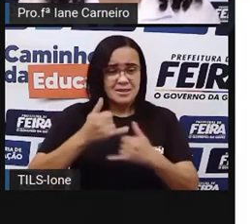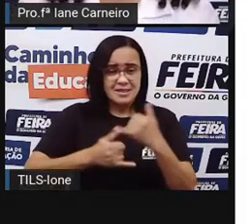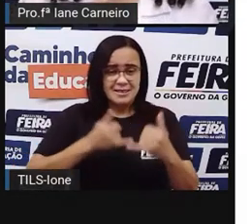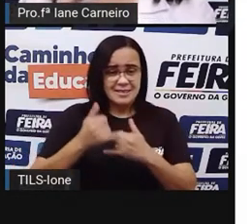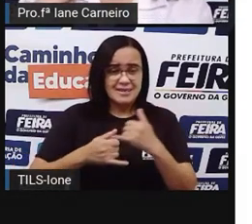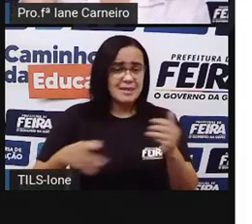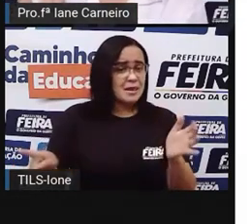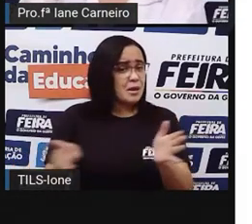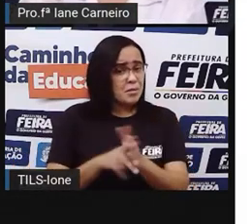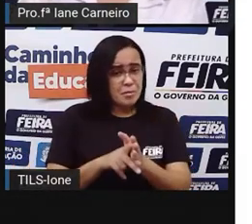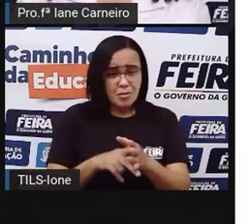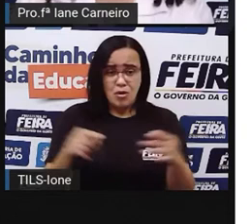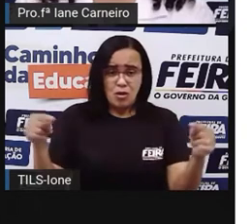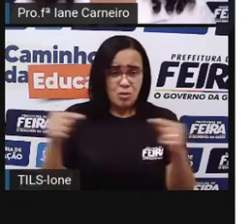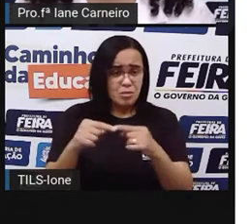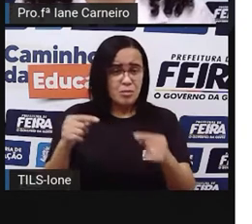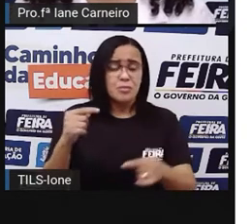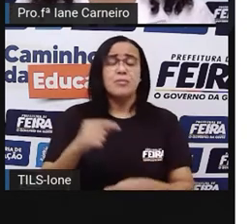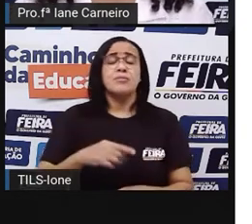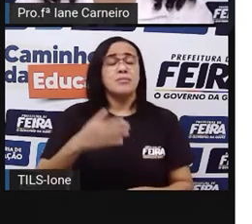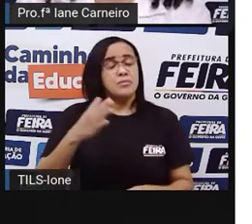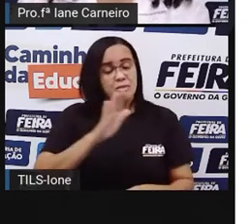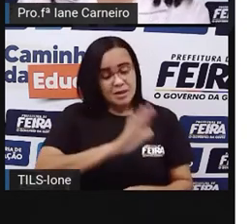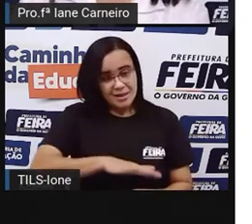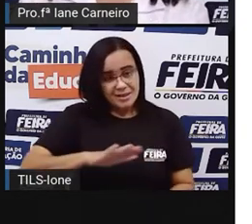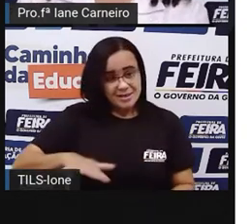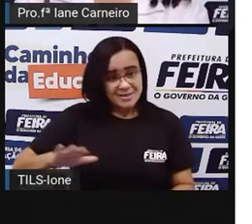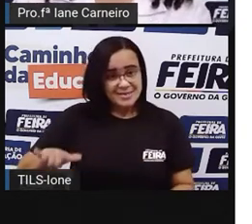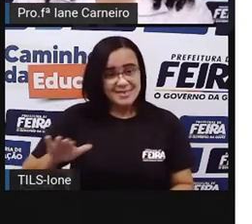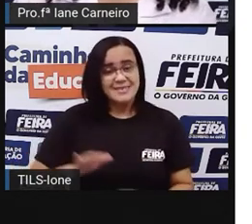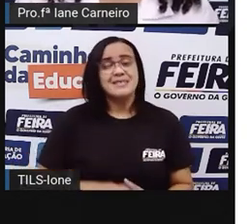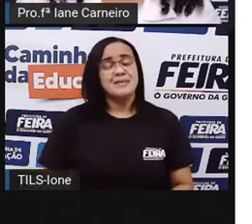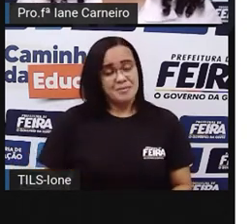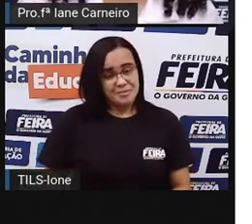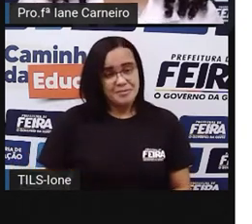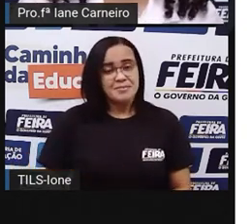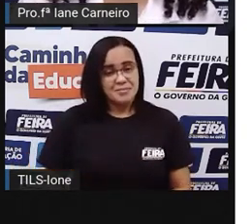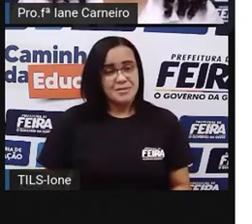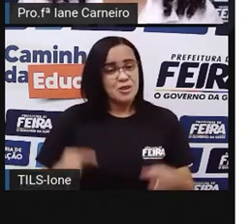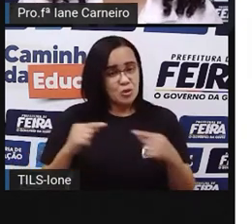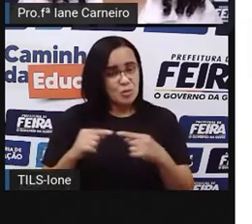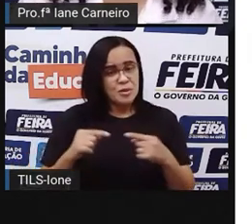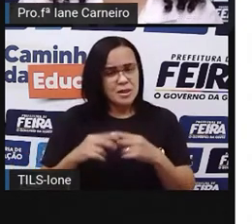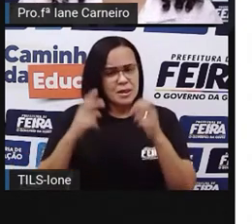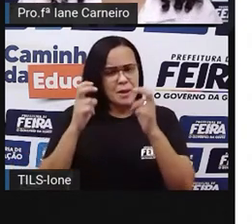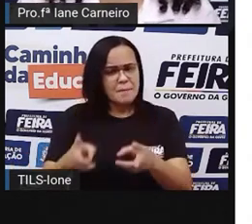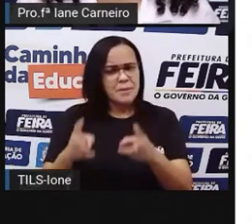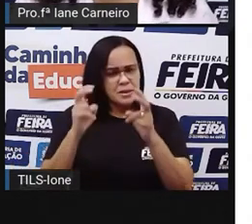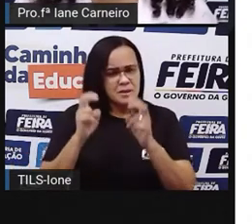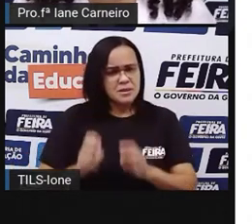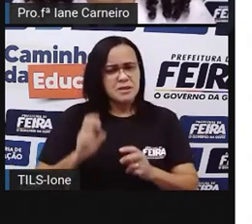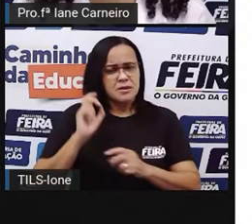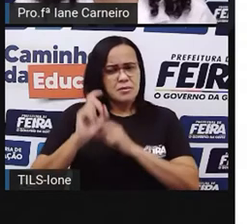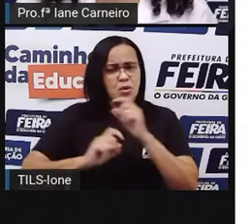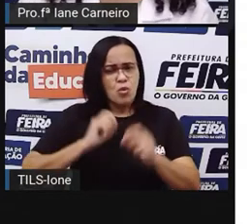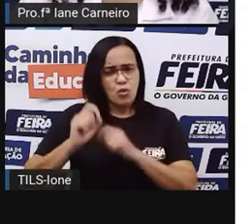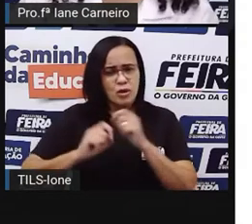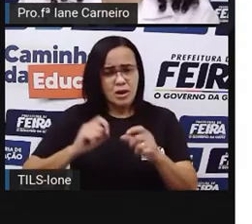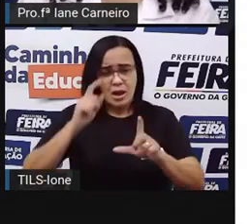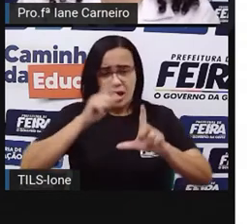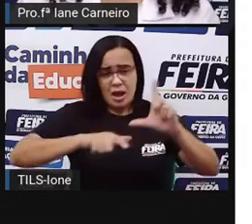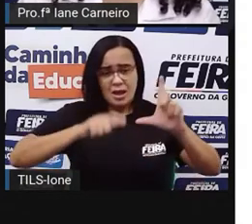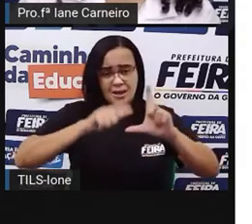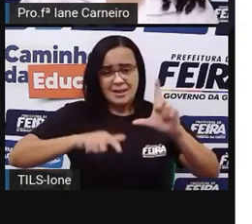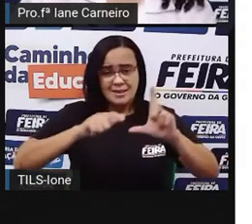lúdicas, né? Que tem a ver tudo com criança. E percebam, ó, como as letras são bem desenhadas, né?